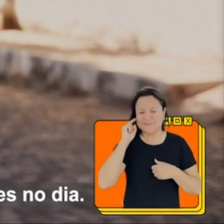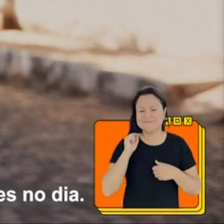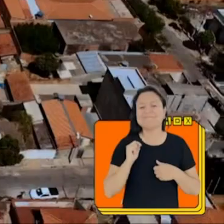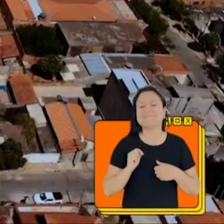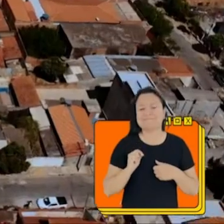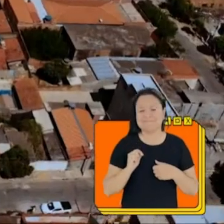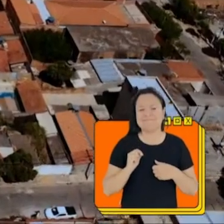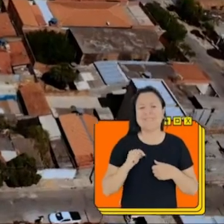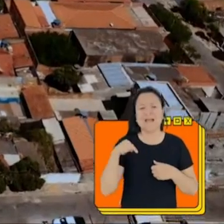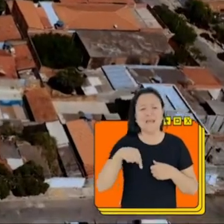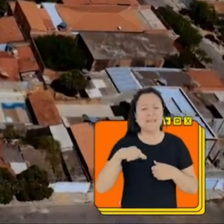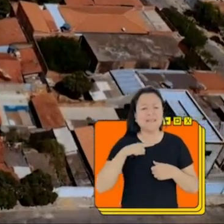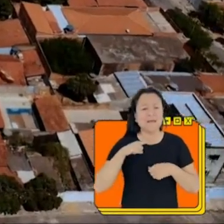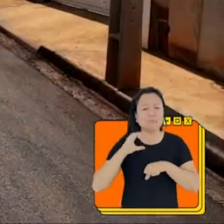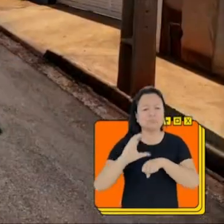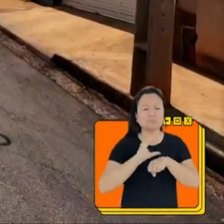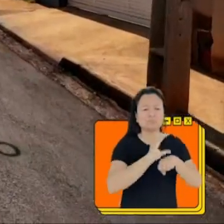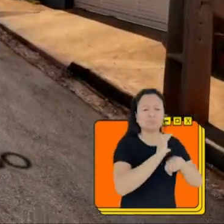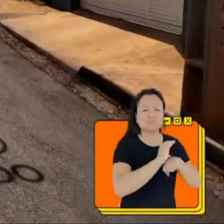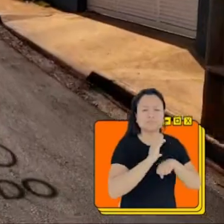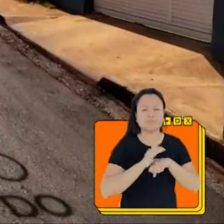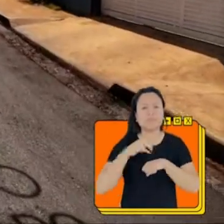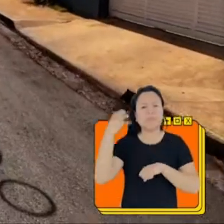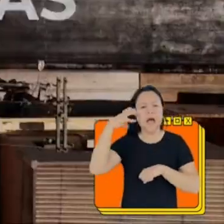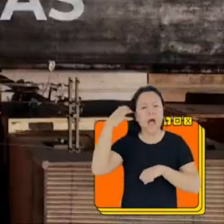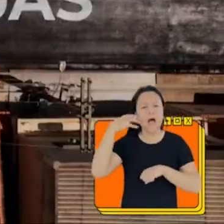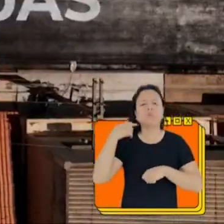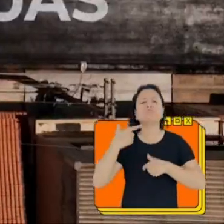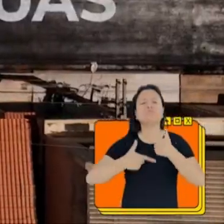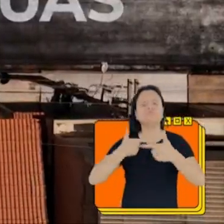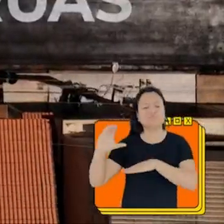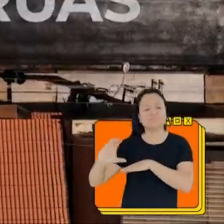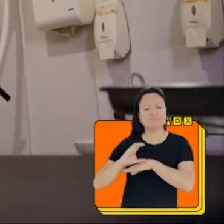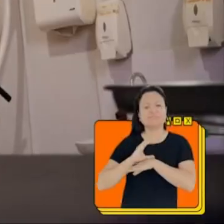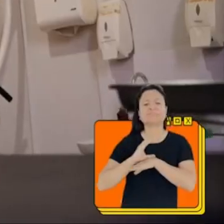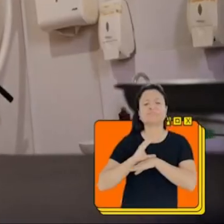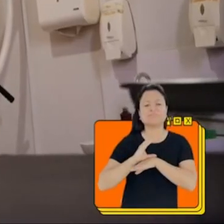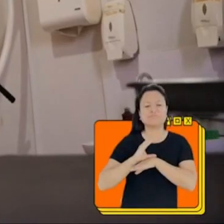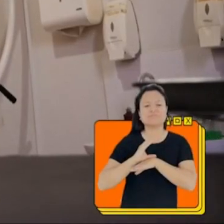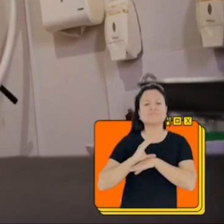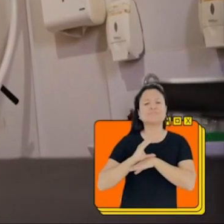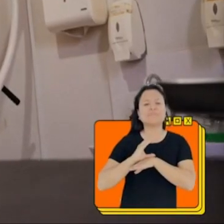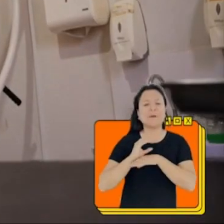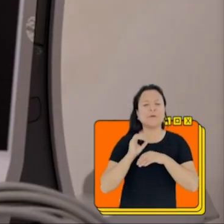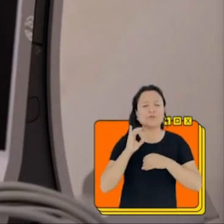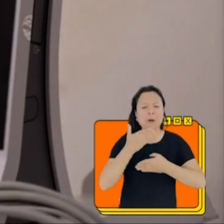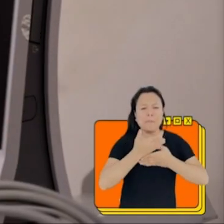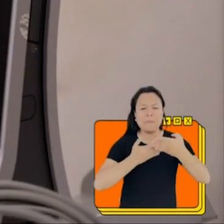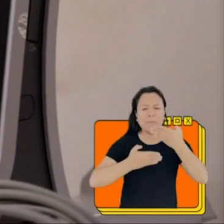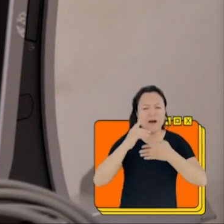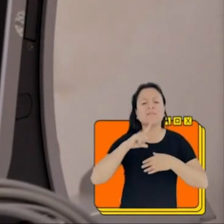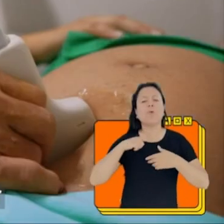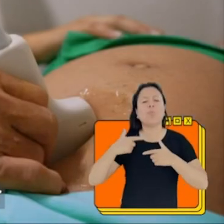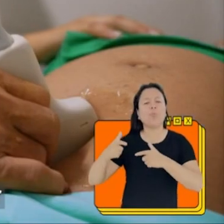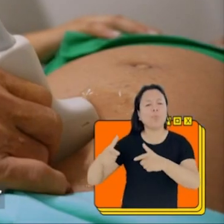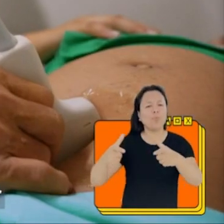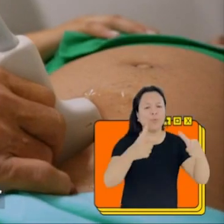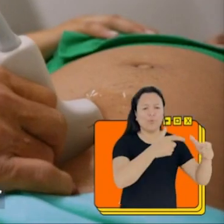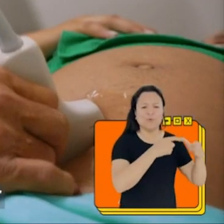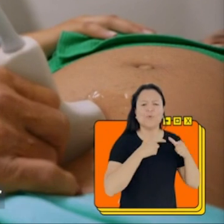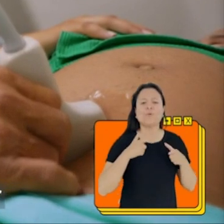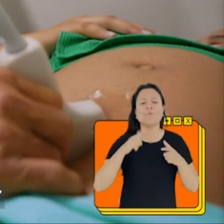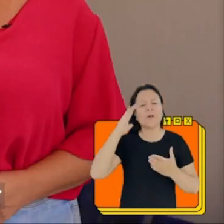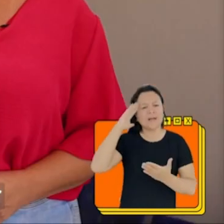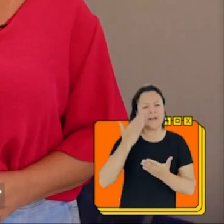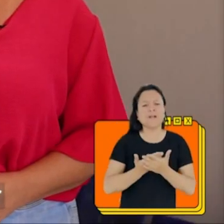vezes no dia. Aqui tem muitas emendas que o Marcelo Aro colocou, nem só na barragem, em todas as áreas. Eu